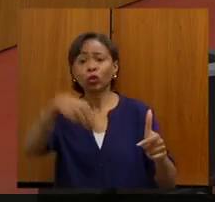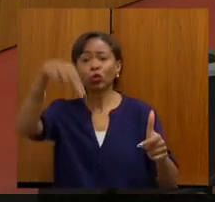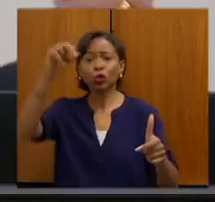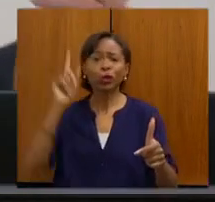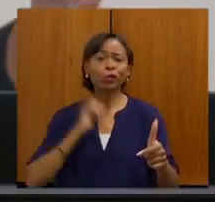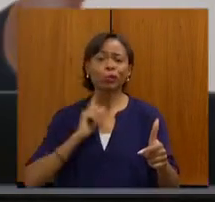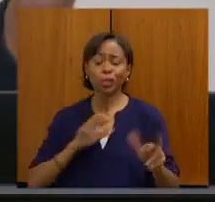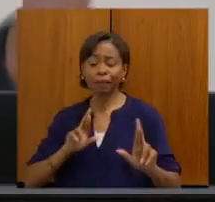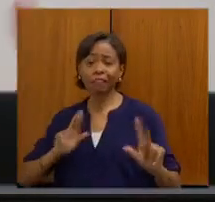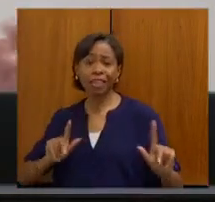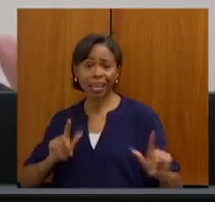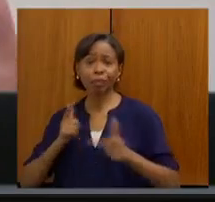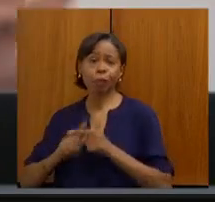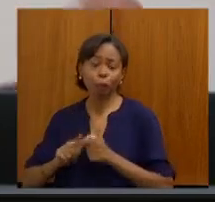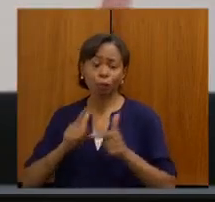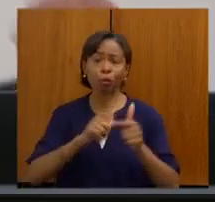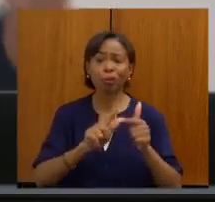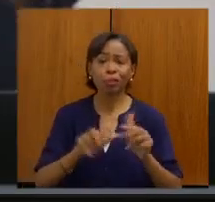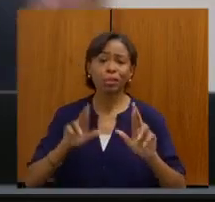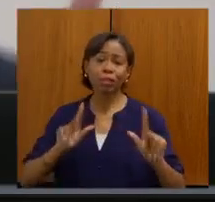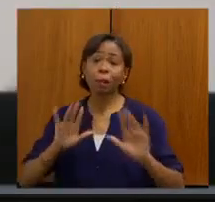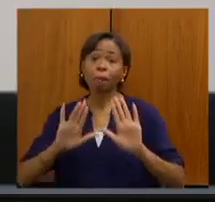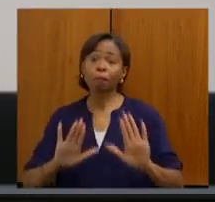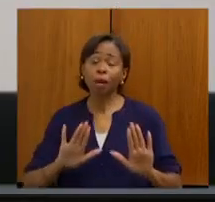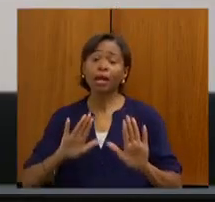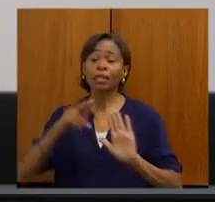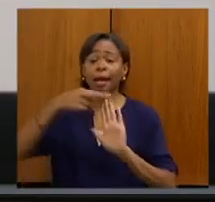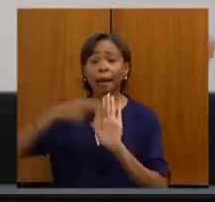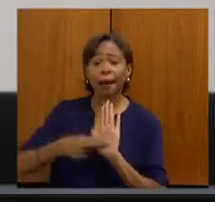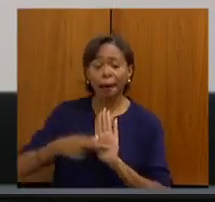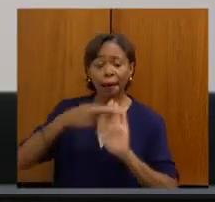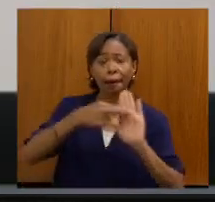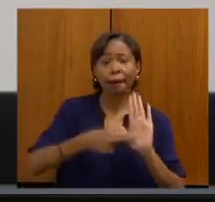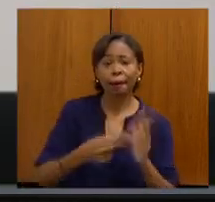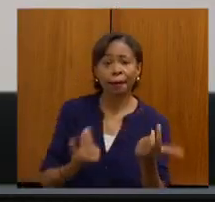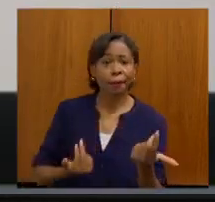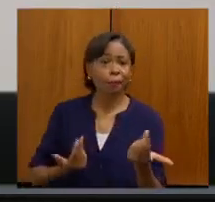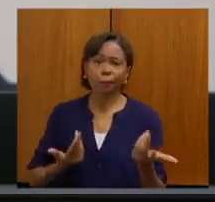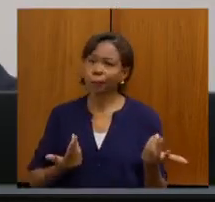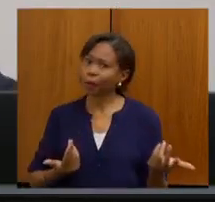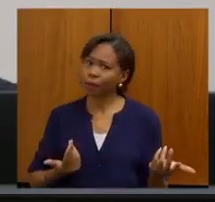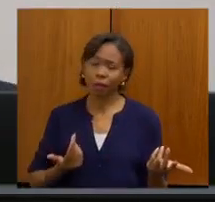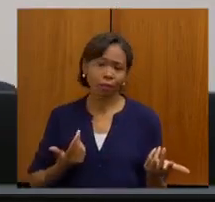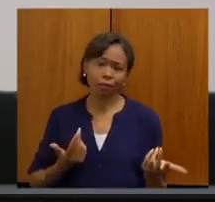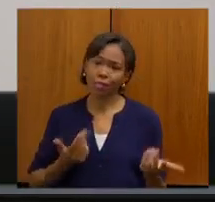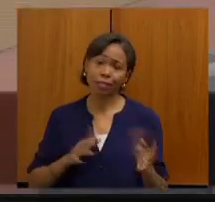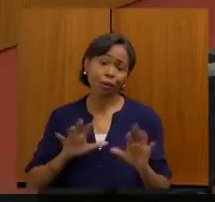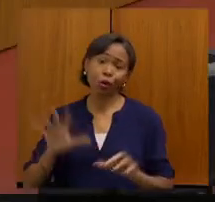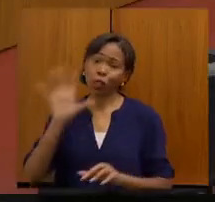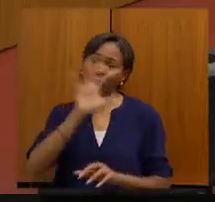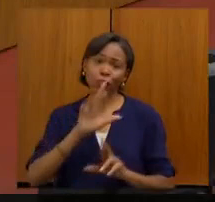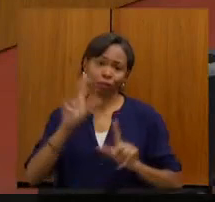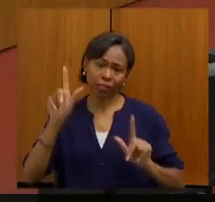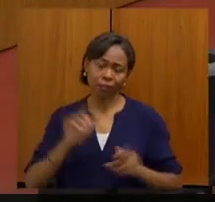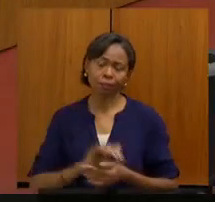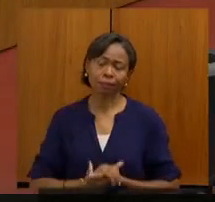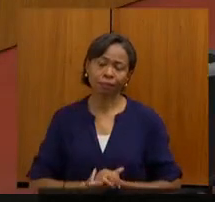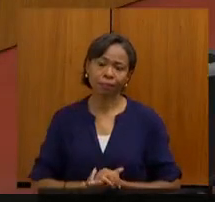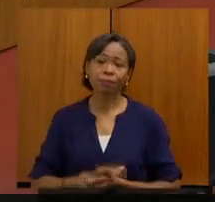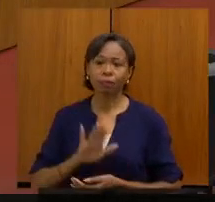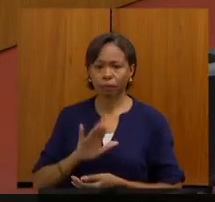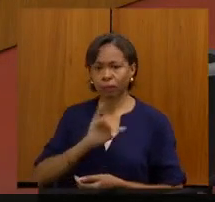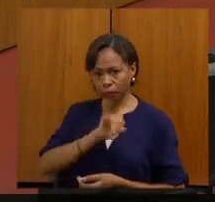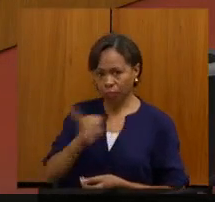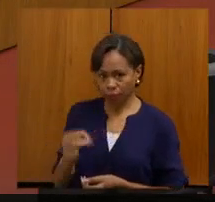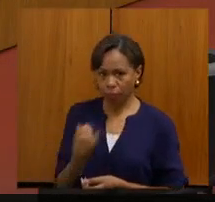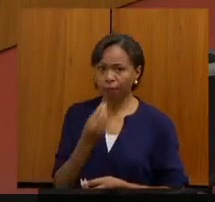utilizar os mesmos critérios para diferentes regiões. Entendeu? Então, gostaria que você pensasse um pouco sobre... Só para aproveitar a